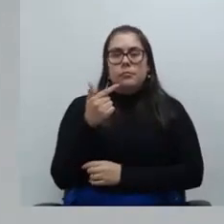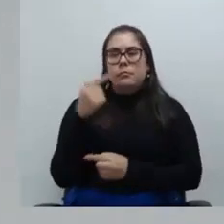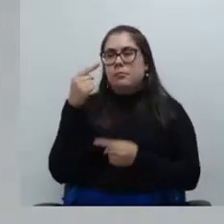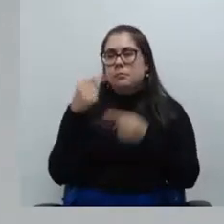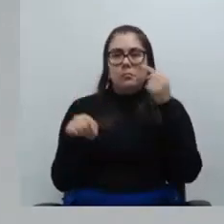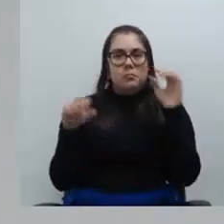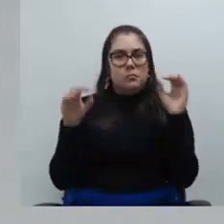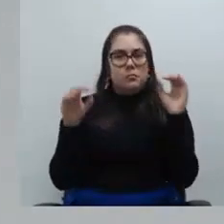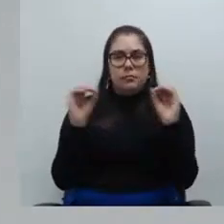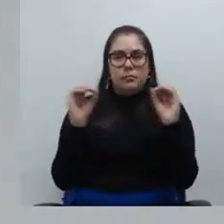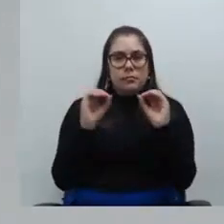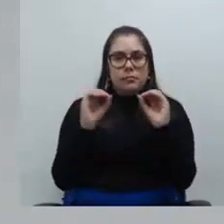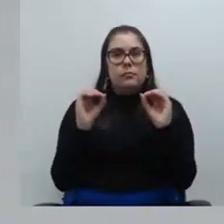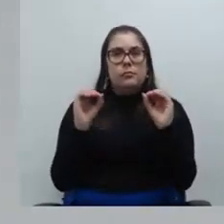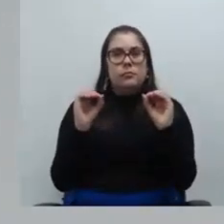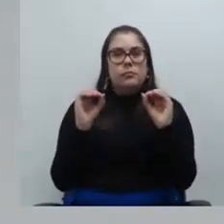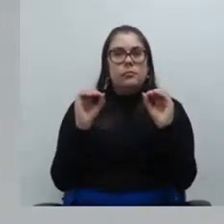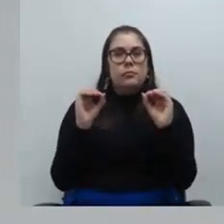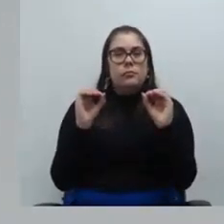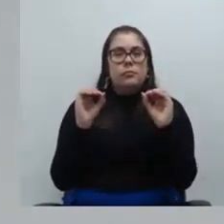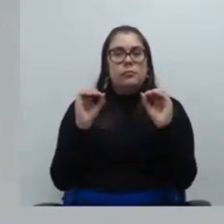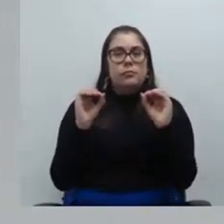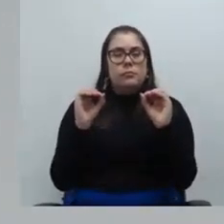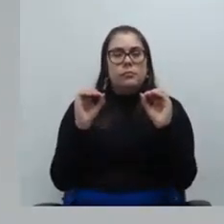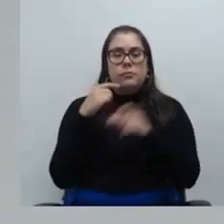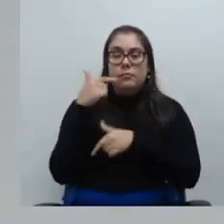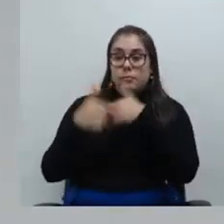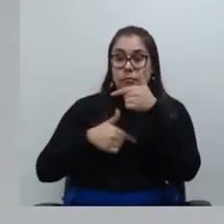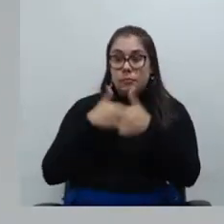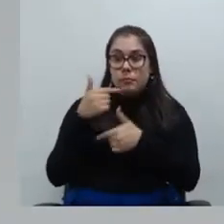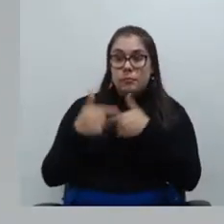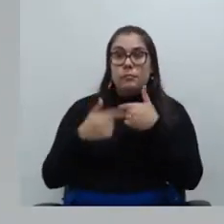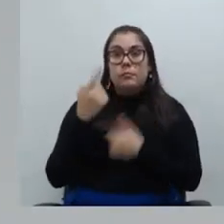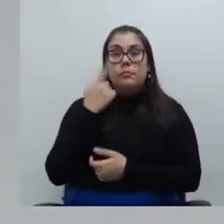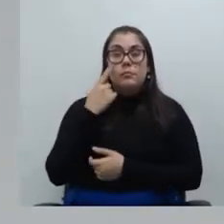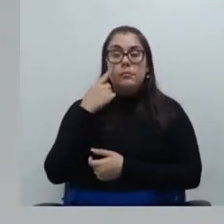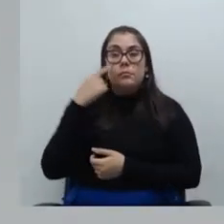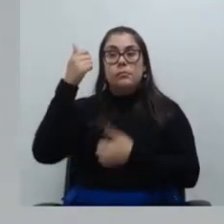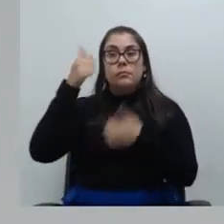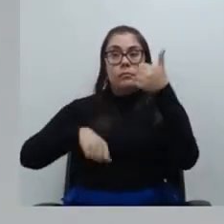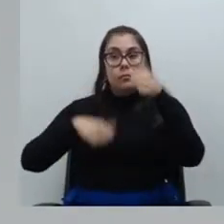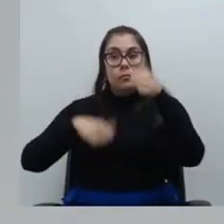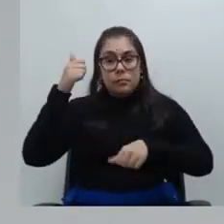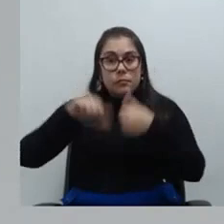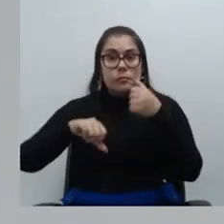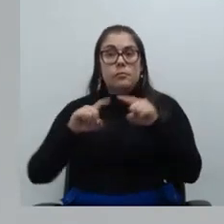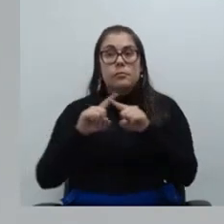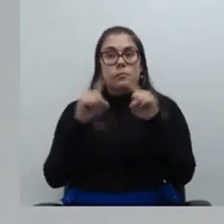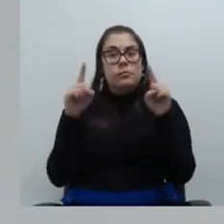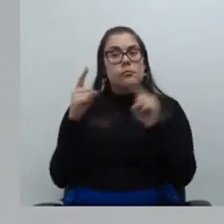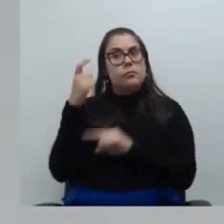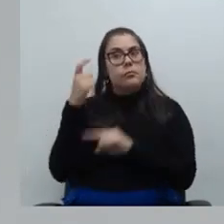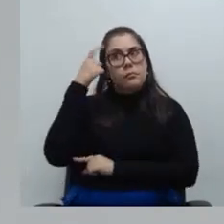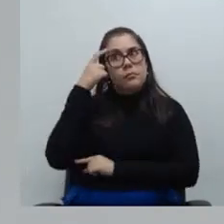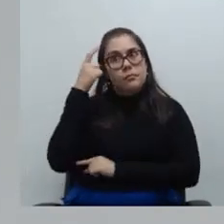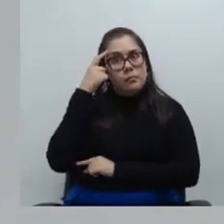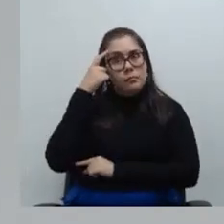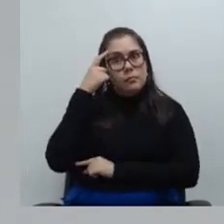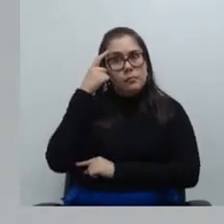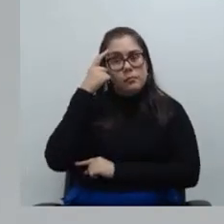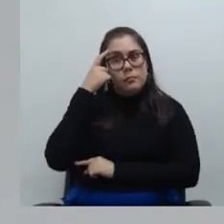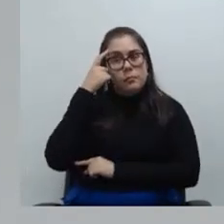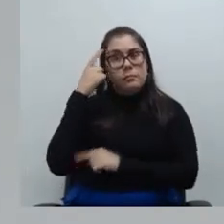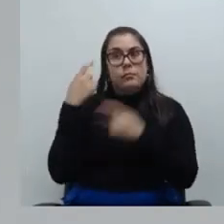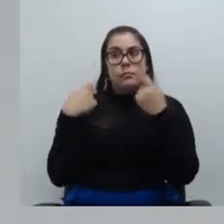proibição deles o do plantão a gente tem que avaliar a gente pode fazer essa avaliação mas o eu fiquei só pensando se eles não